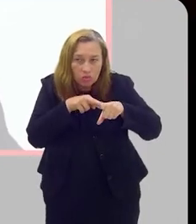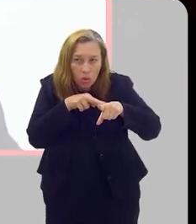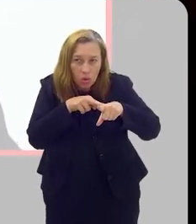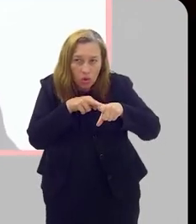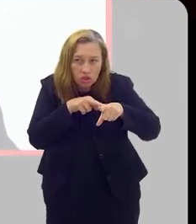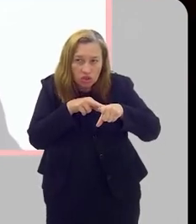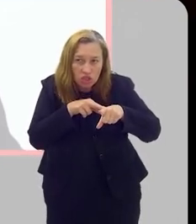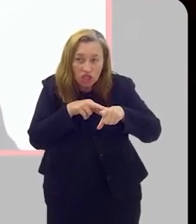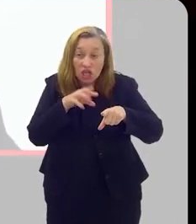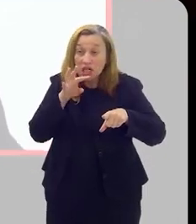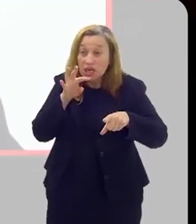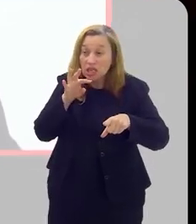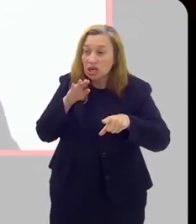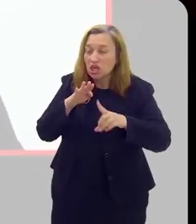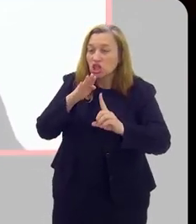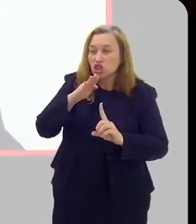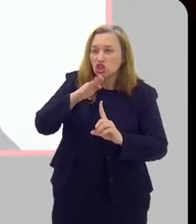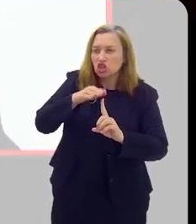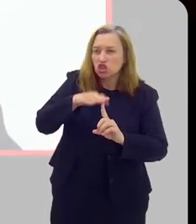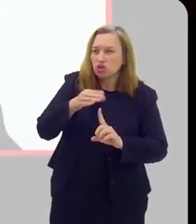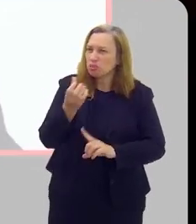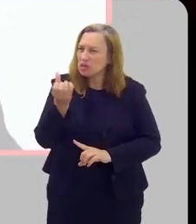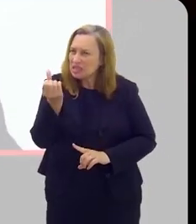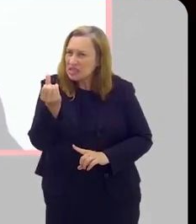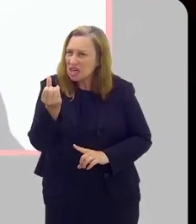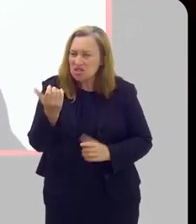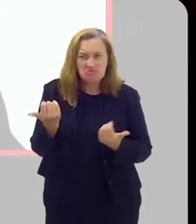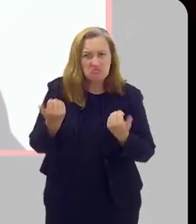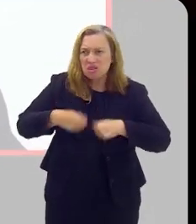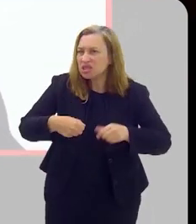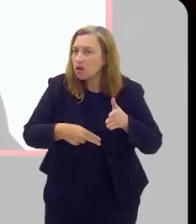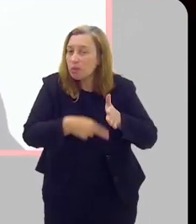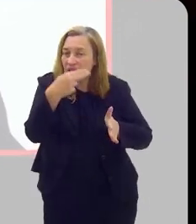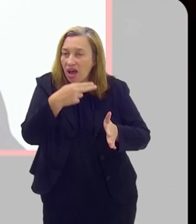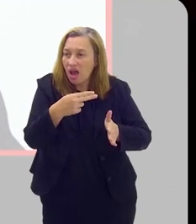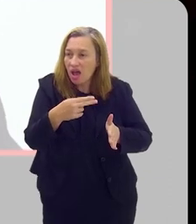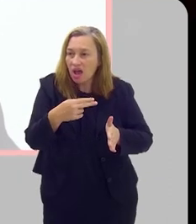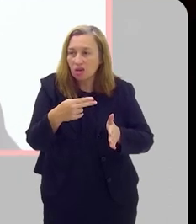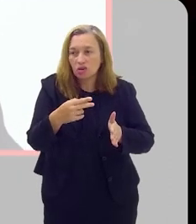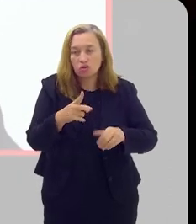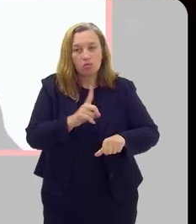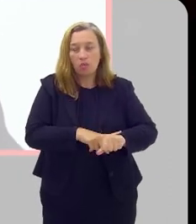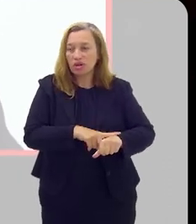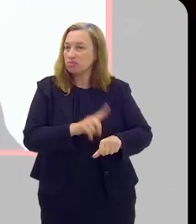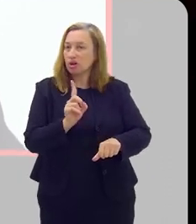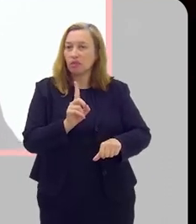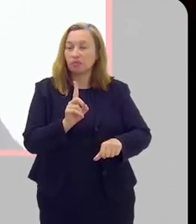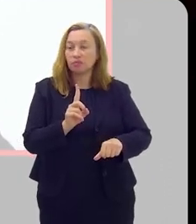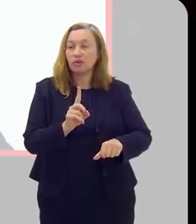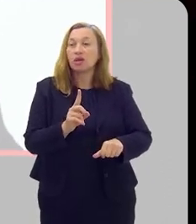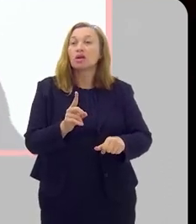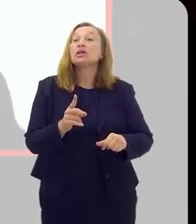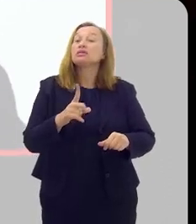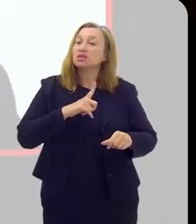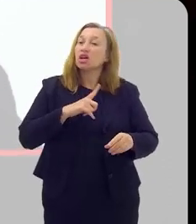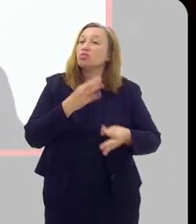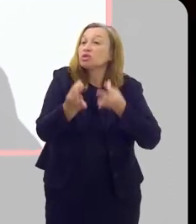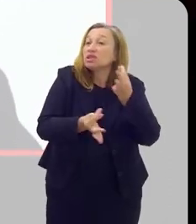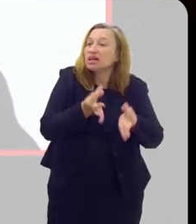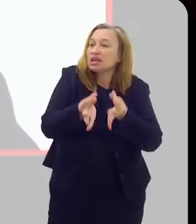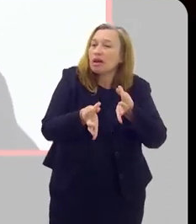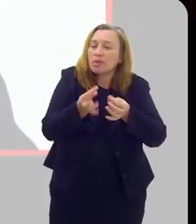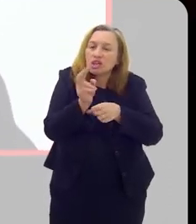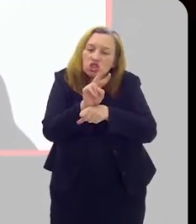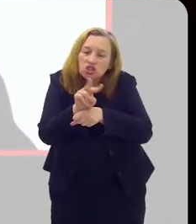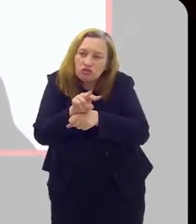próstata, que é aquele do tipo 6, o glison 6, não necessariamente ele precisa operar naquele momento, tá? Existe uma modalidade que a